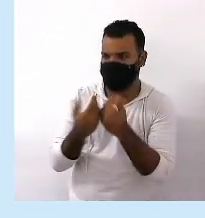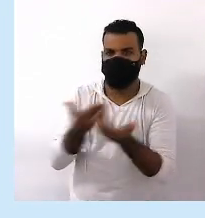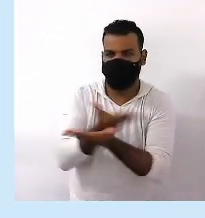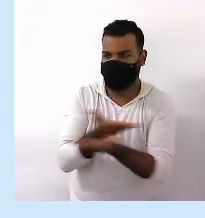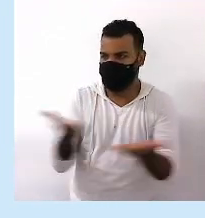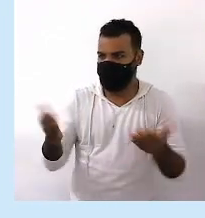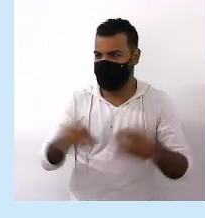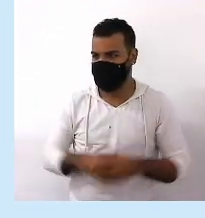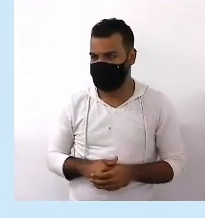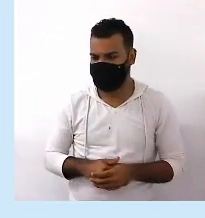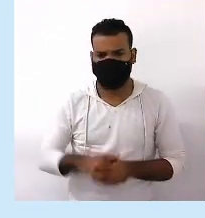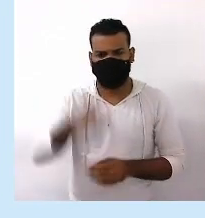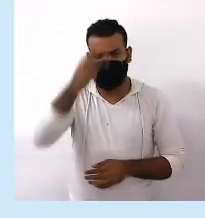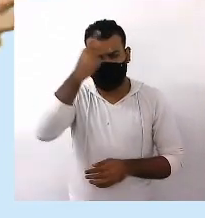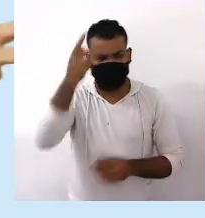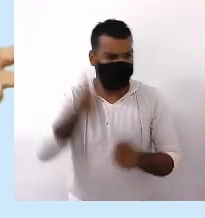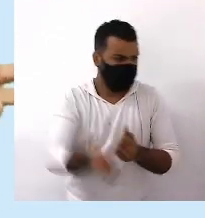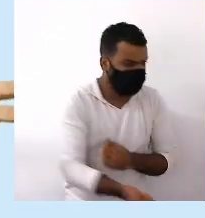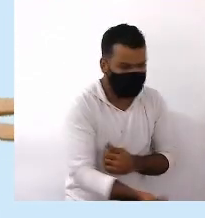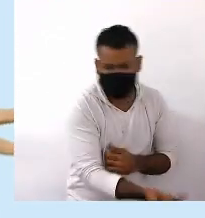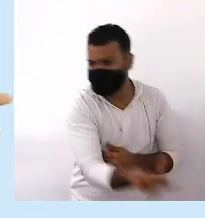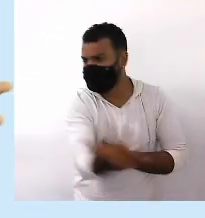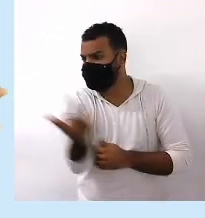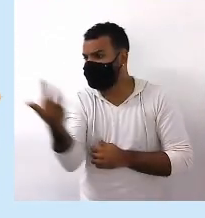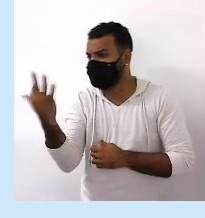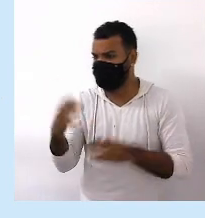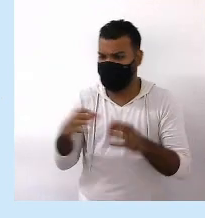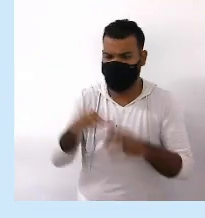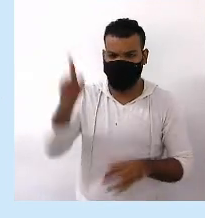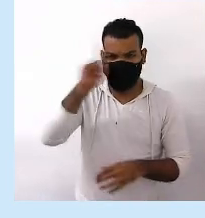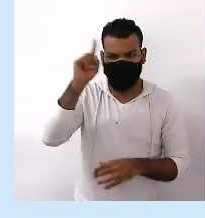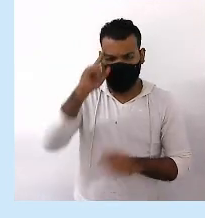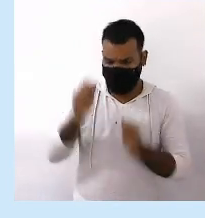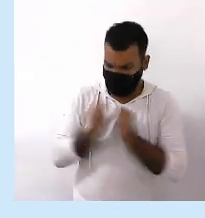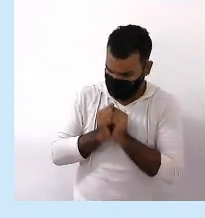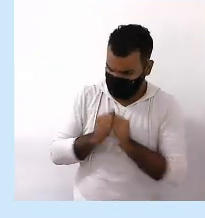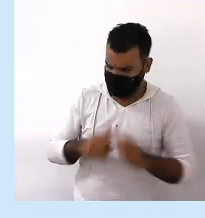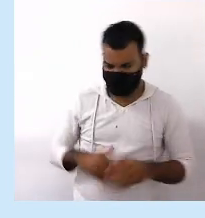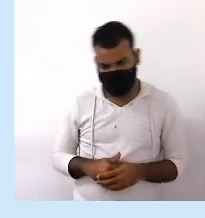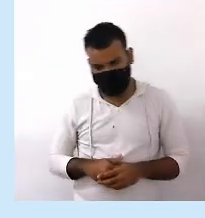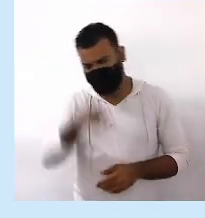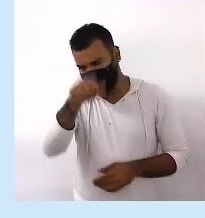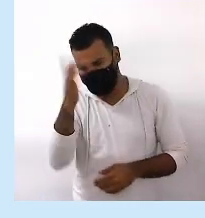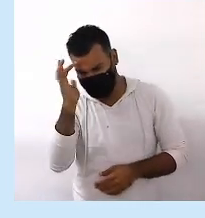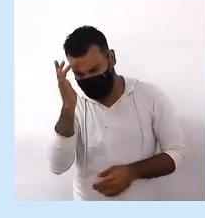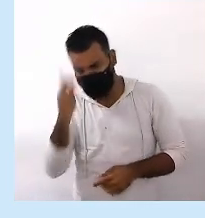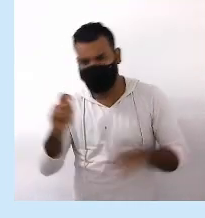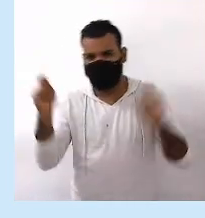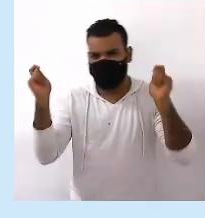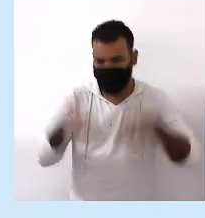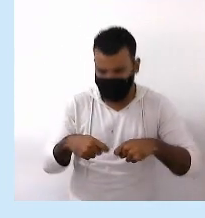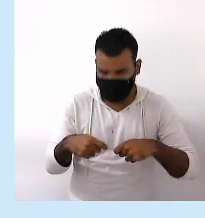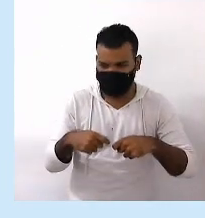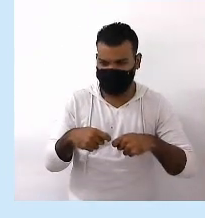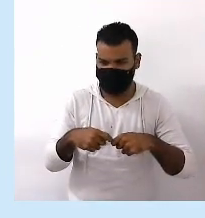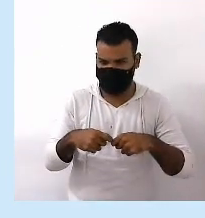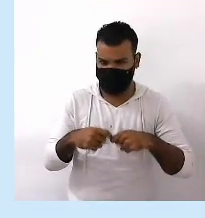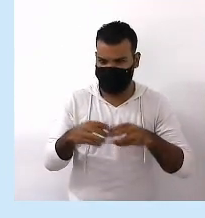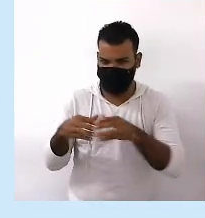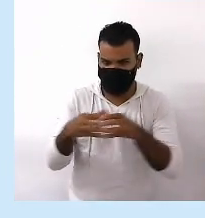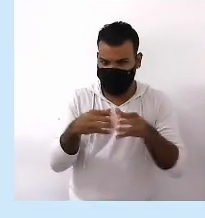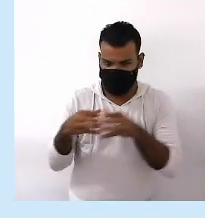Temos milhares de pessoas à nossa volta convivendo diariamente Gente, vocês acham que dava para conviver com todo mundo assim